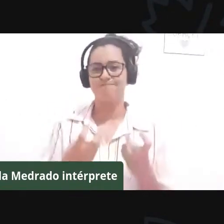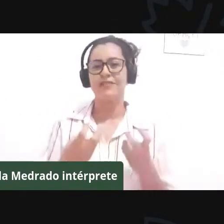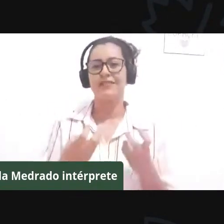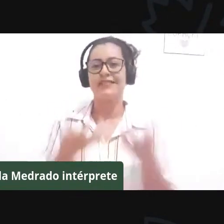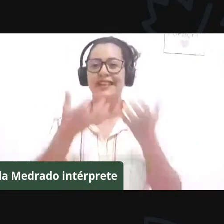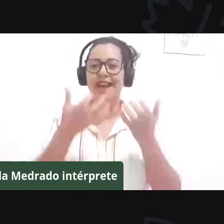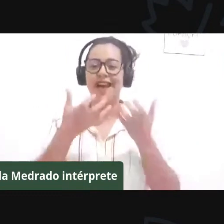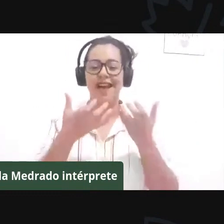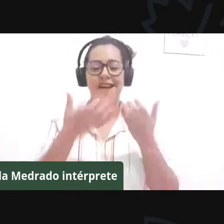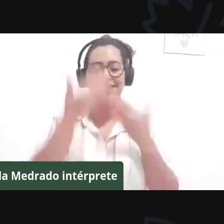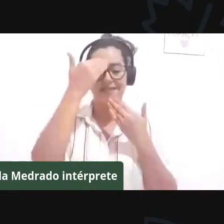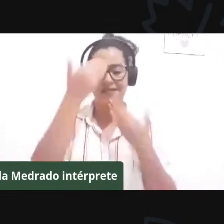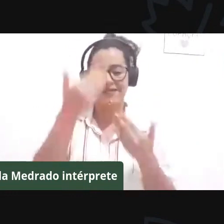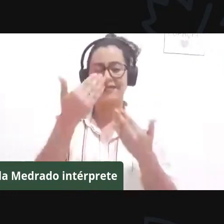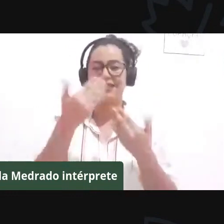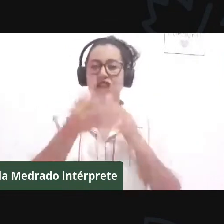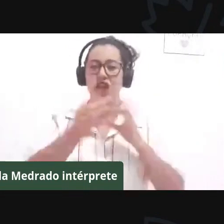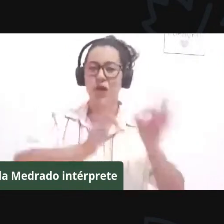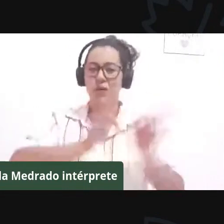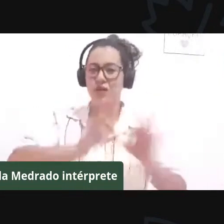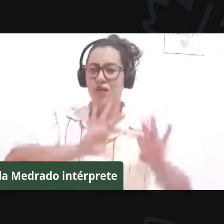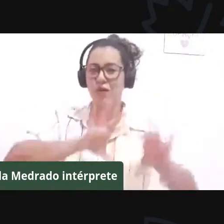em nome do Prof. Zulalã.